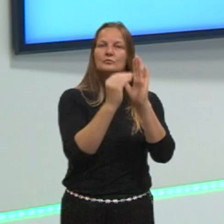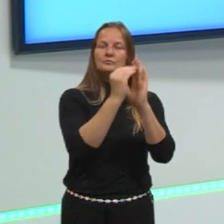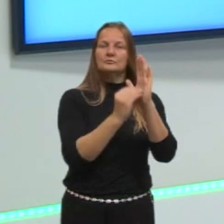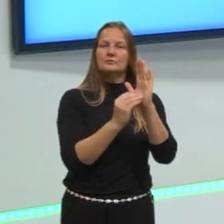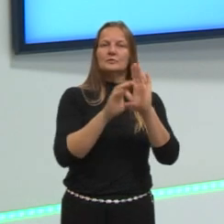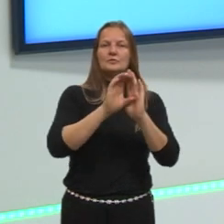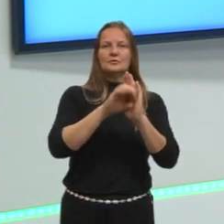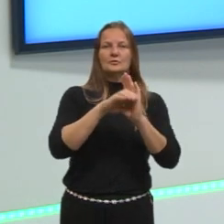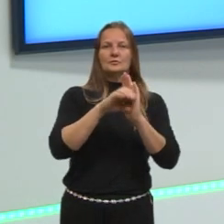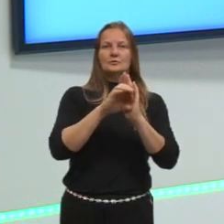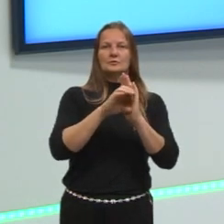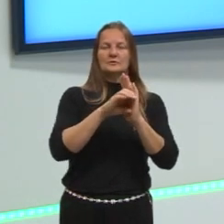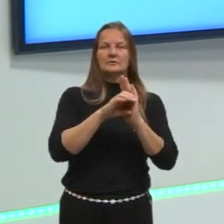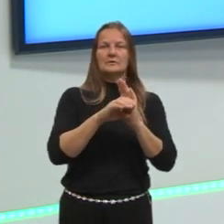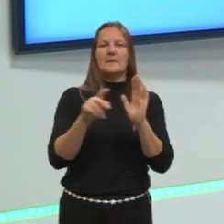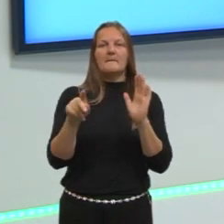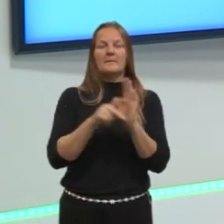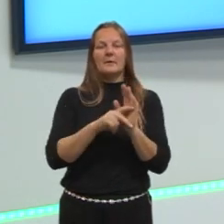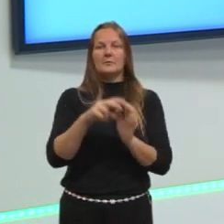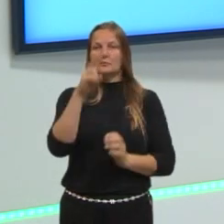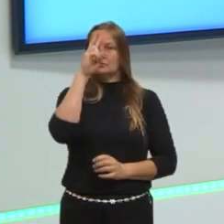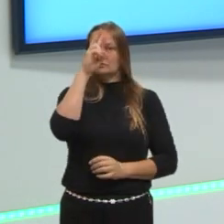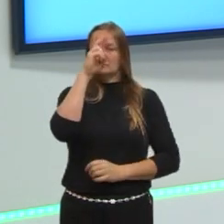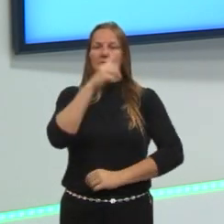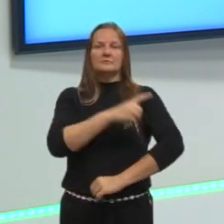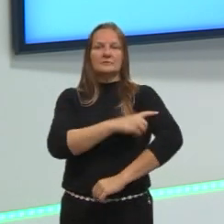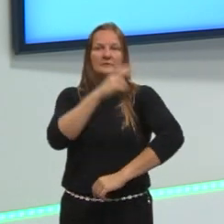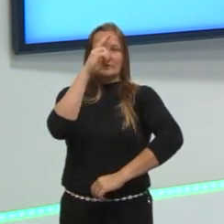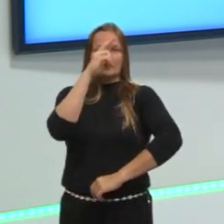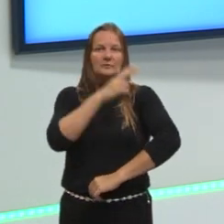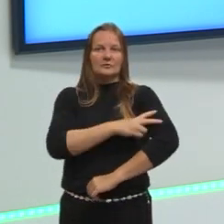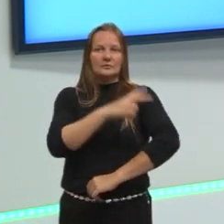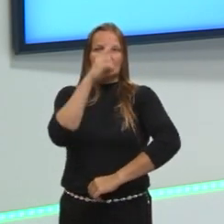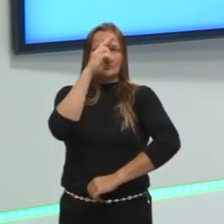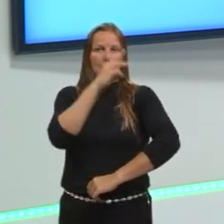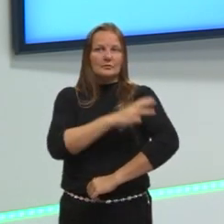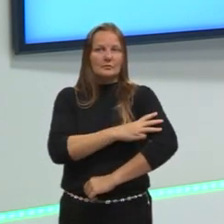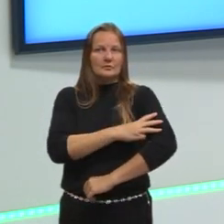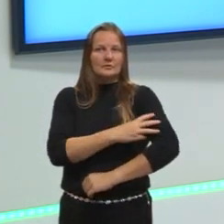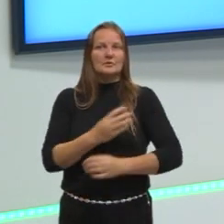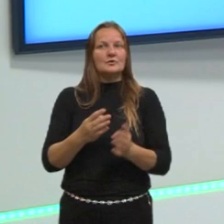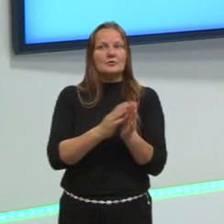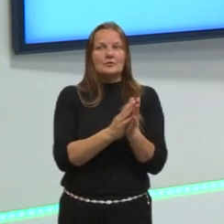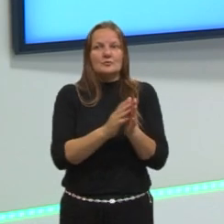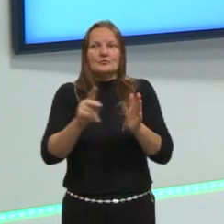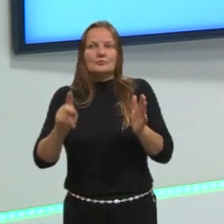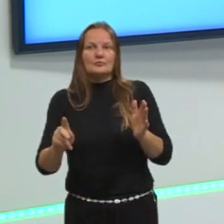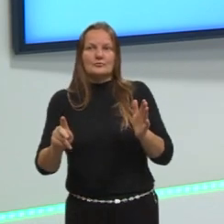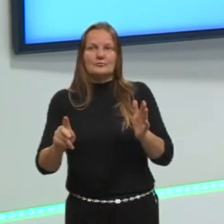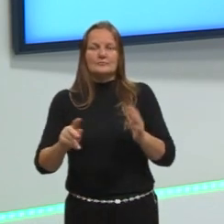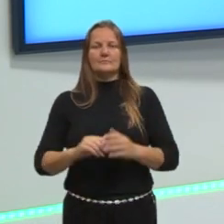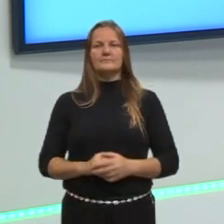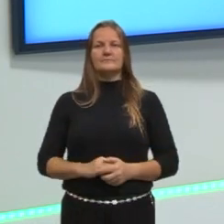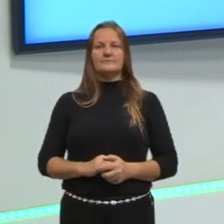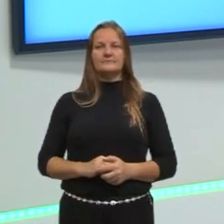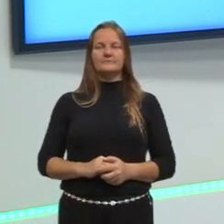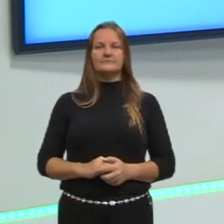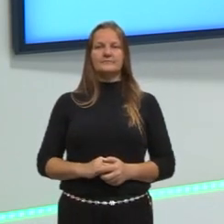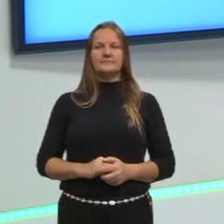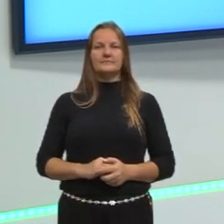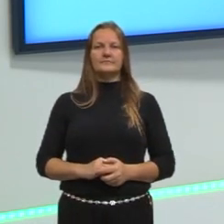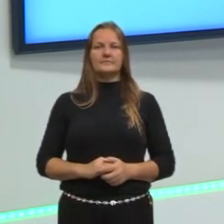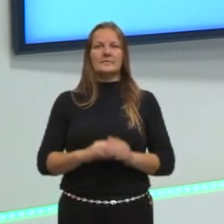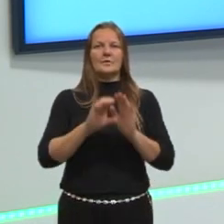conceitos são do ensino médio todo, do primeiro ano ao terceiro ano. Então, são conceitos que vão